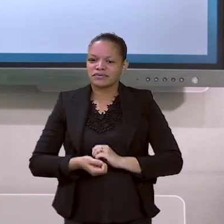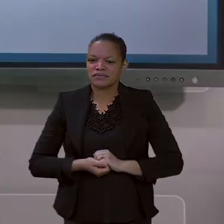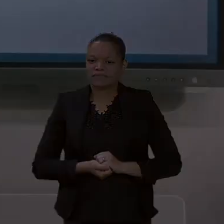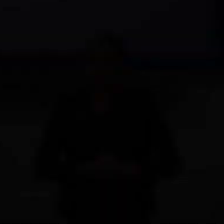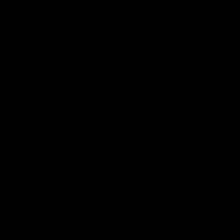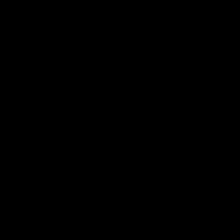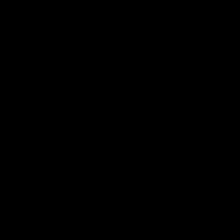Tchau, tchau, tchau! Obrigado.